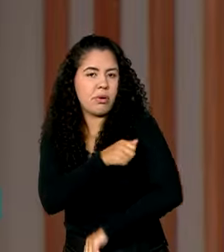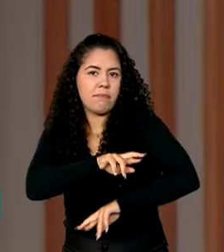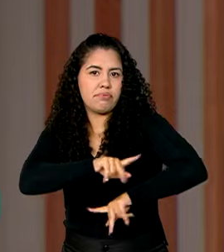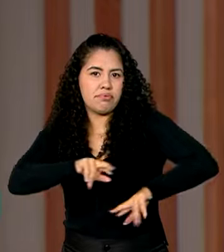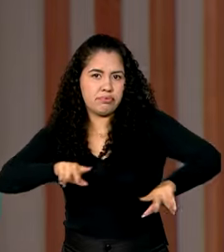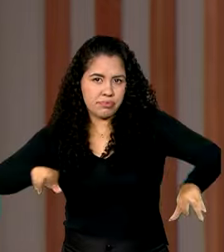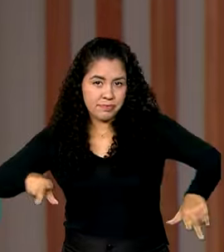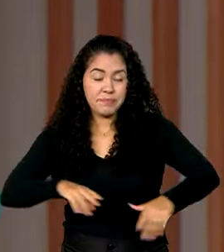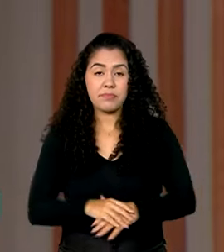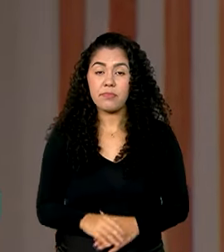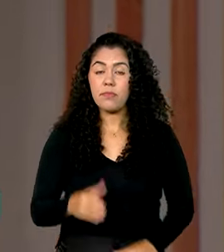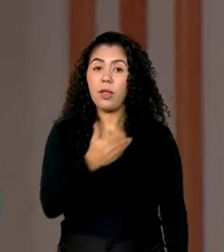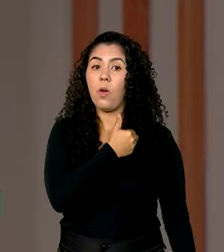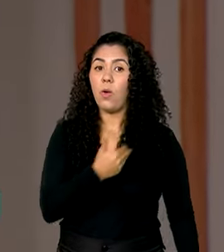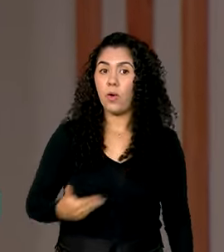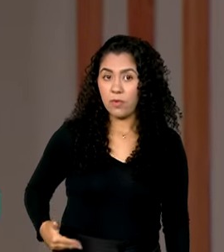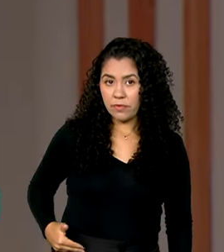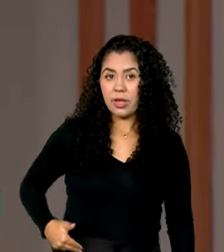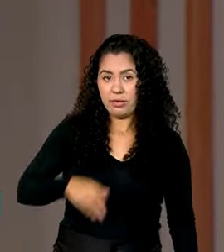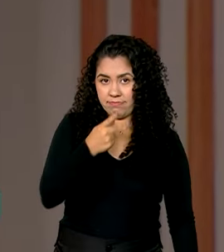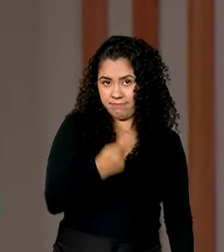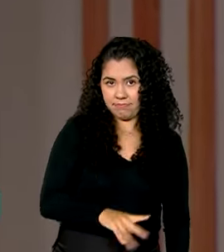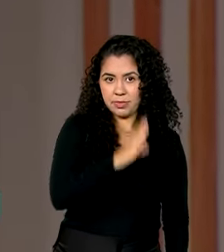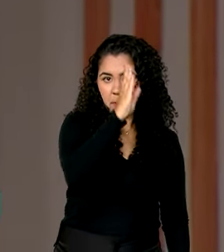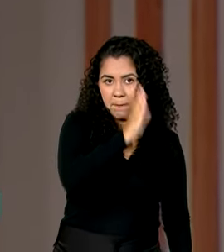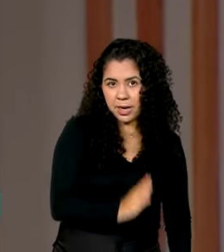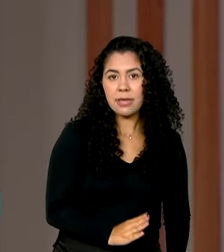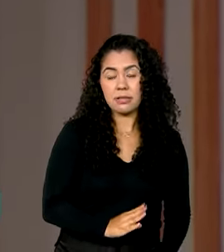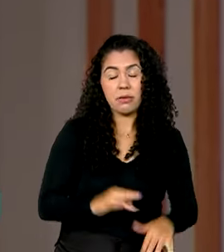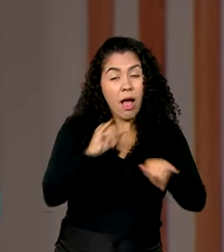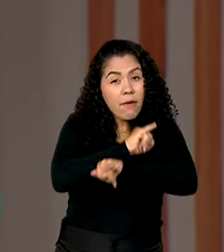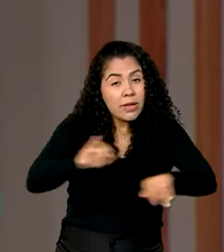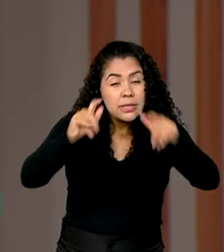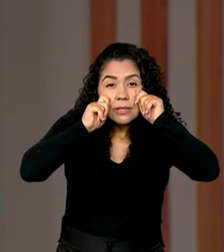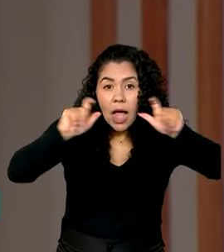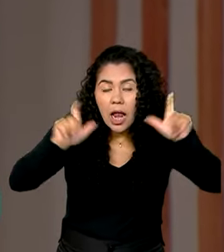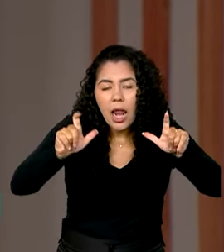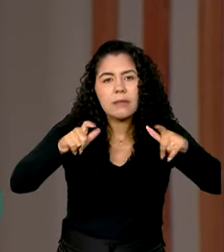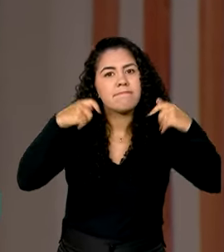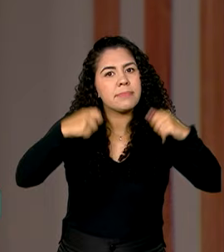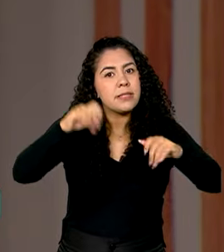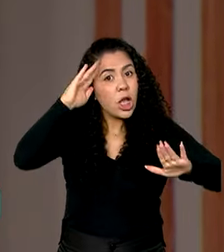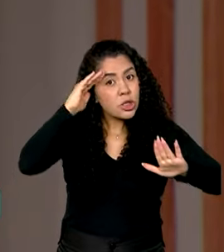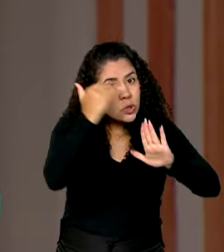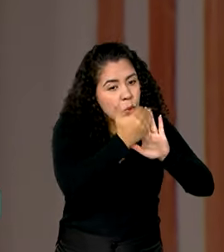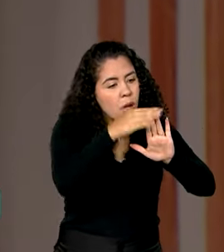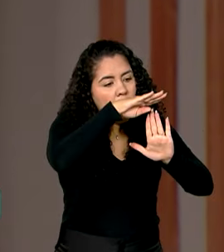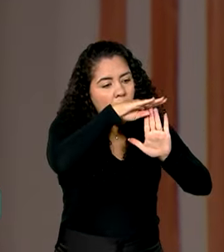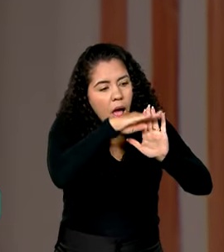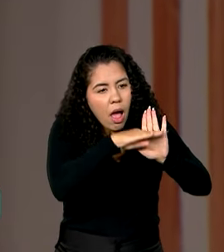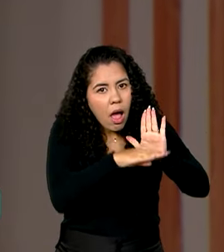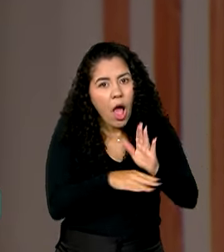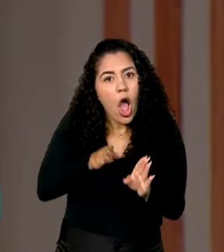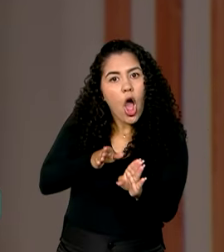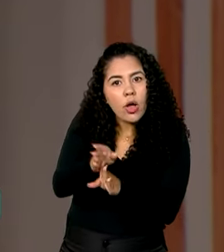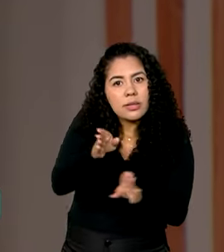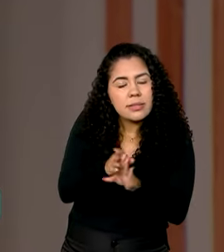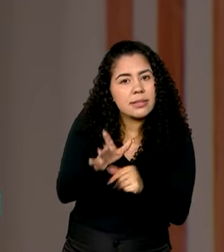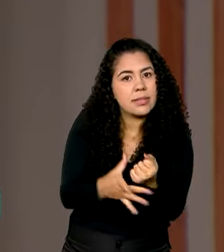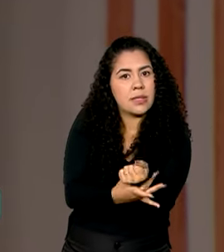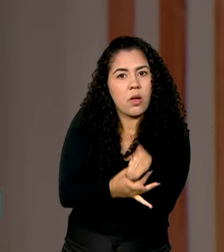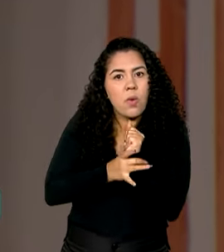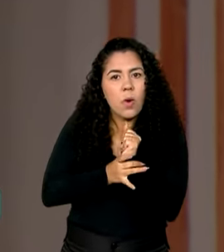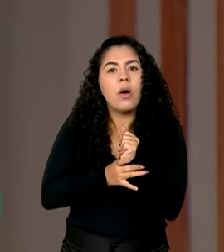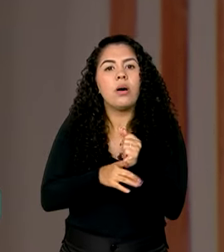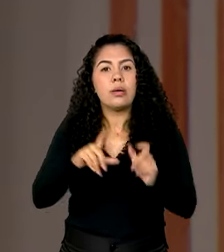O governo brasileiro reitera o alerta para que todos sigam as orientações de segurança das autoridades locais. O número